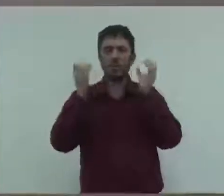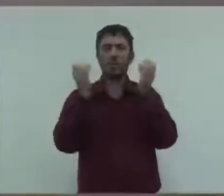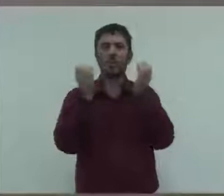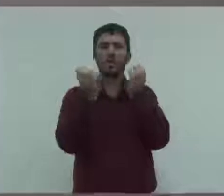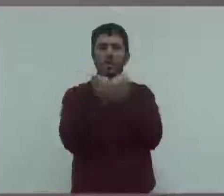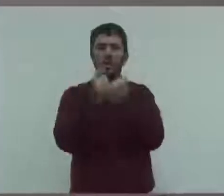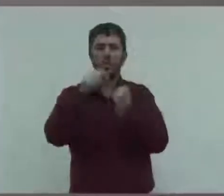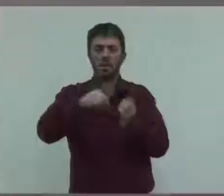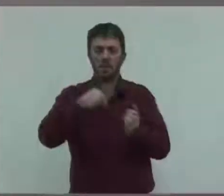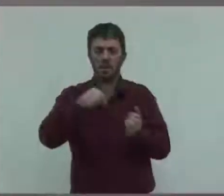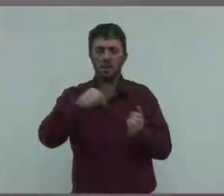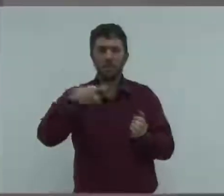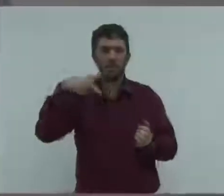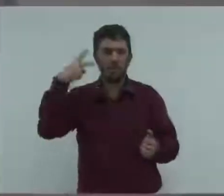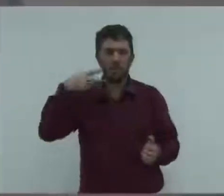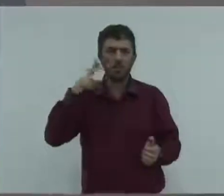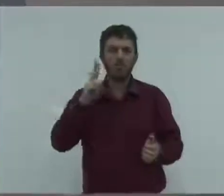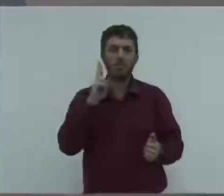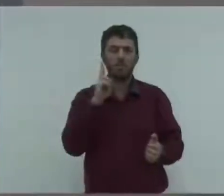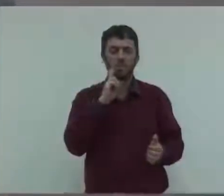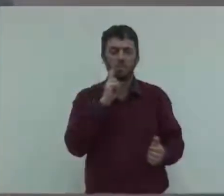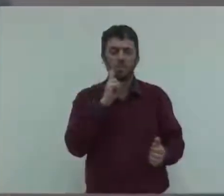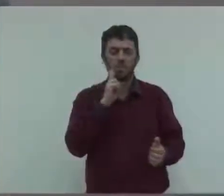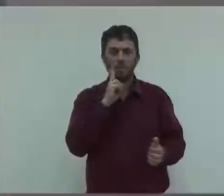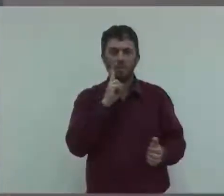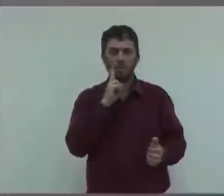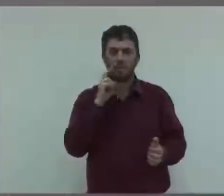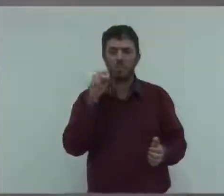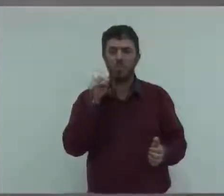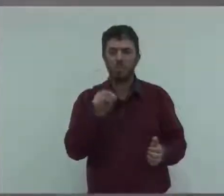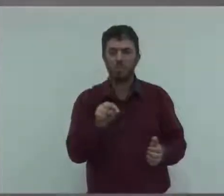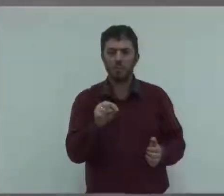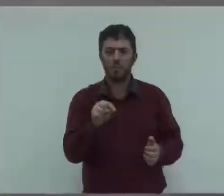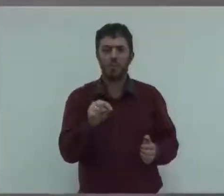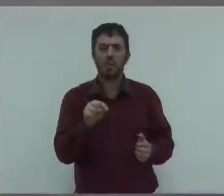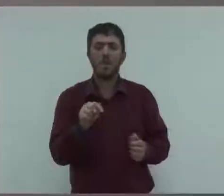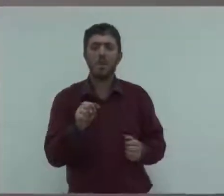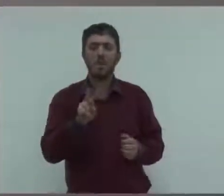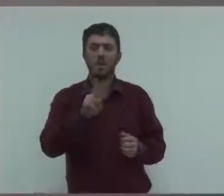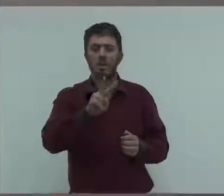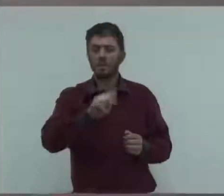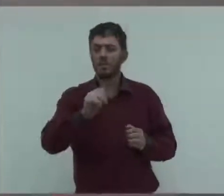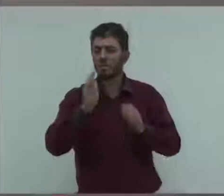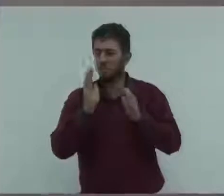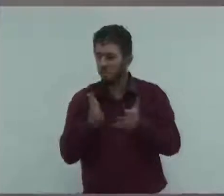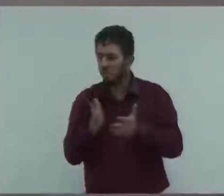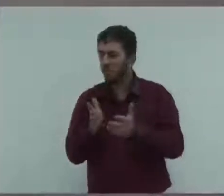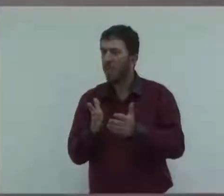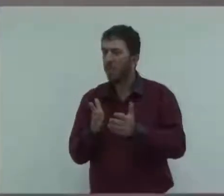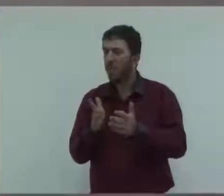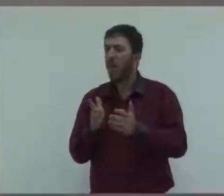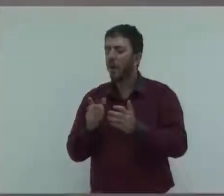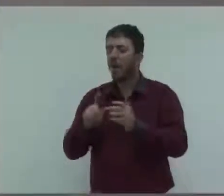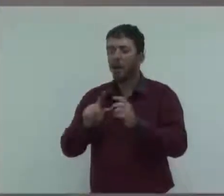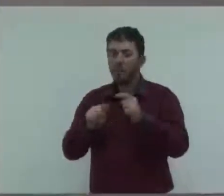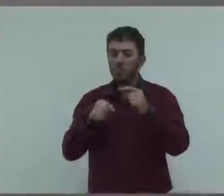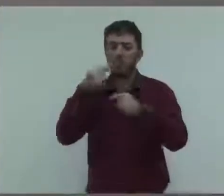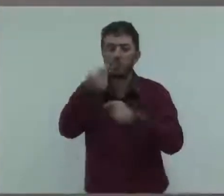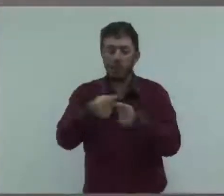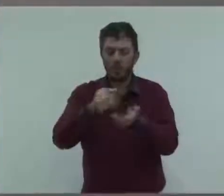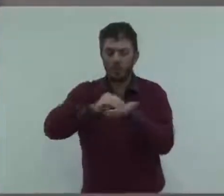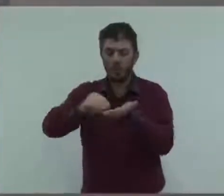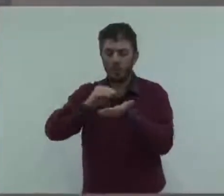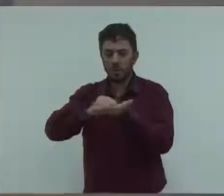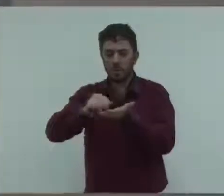encaminhado a pessoa que usou a tribuna e será procedido da mesma forma como a primeira, também